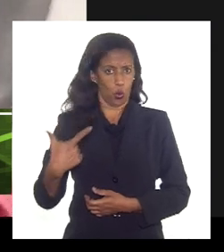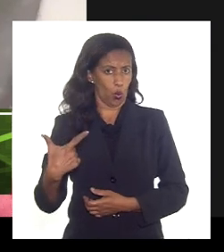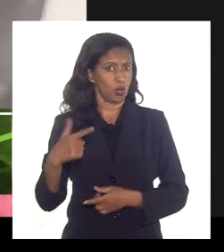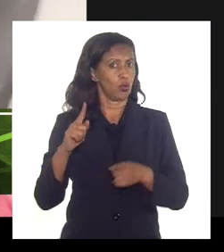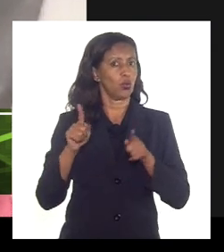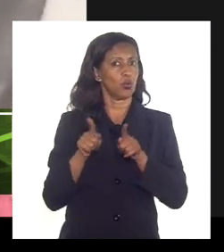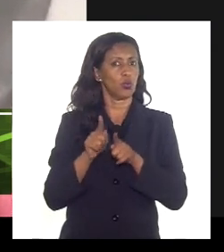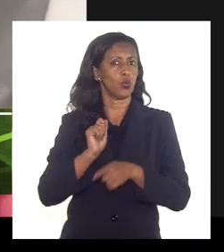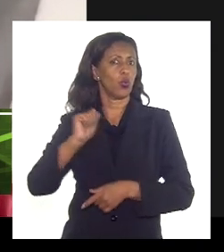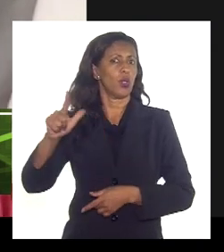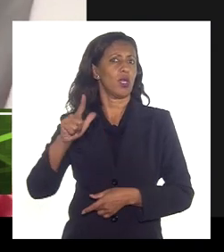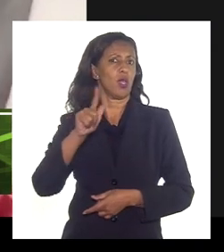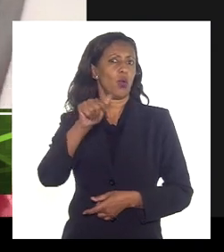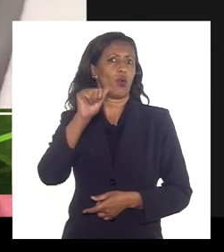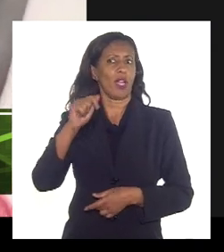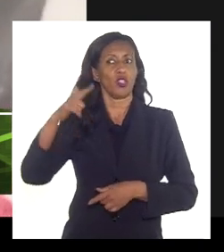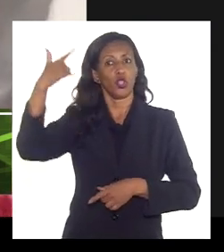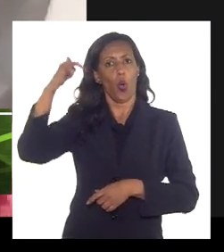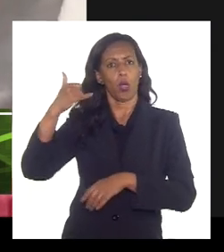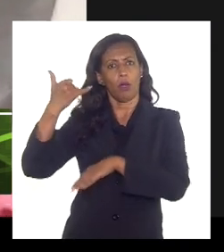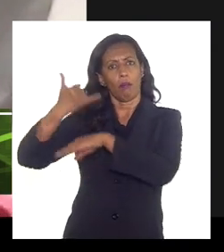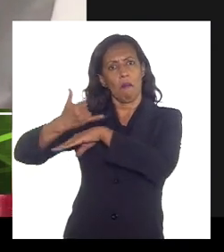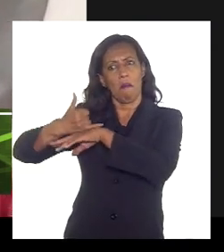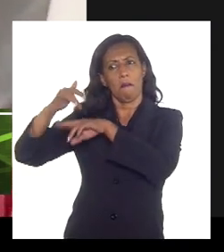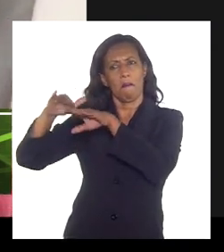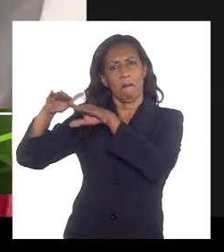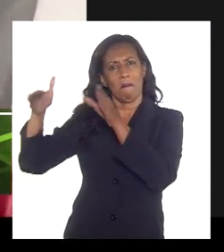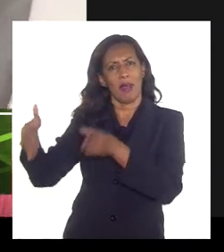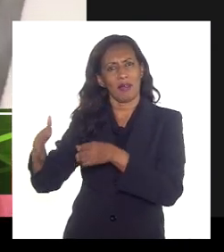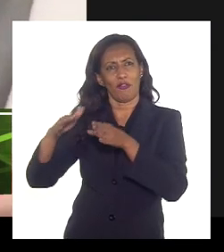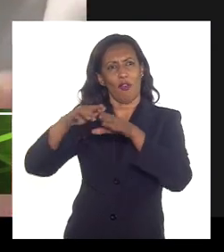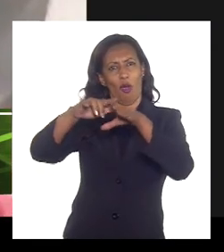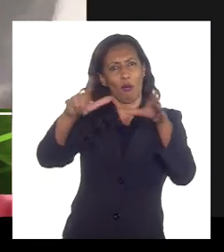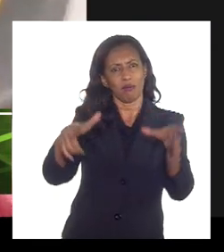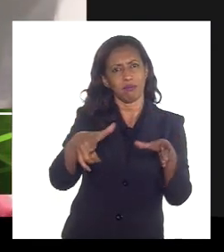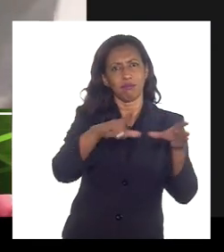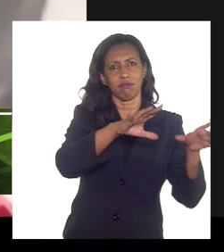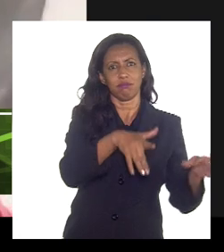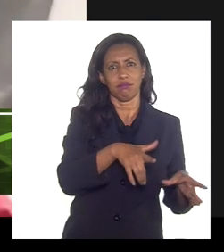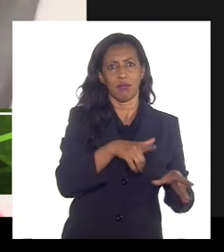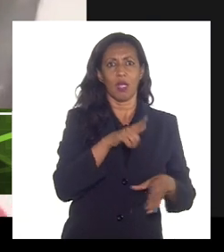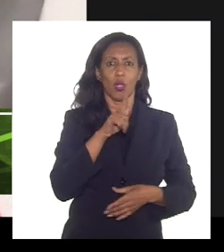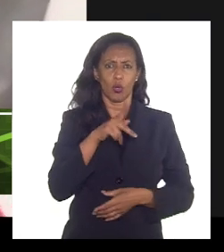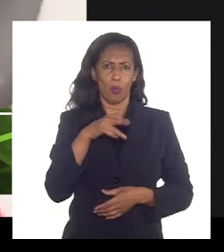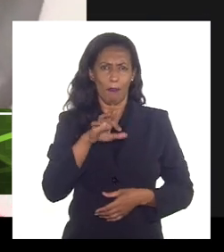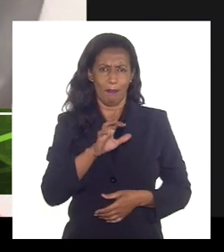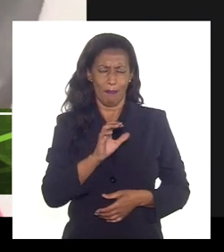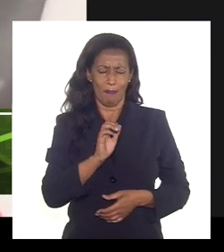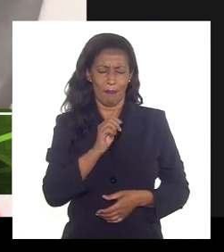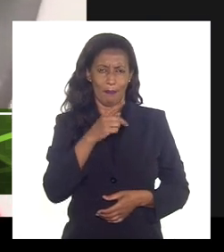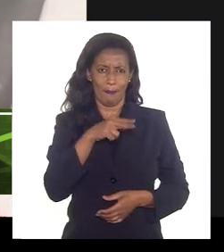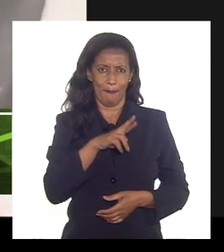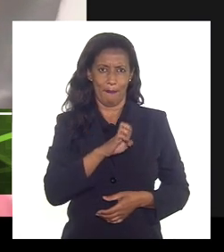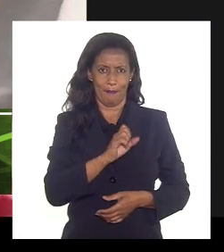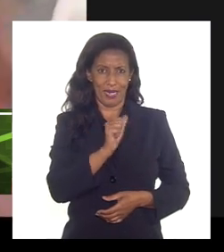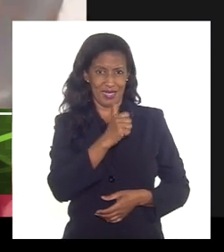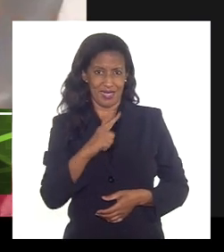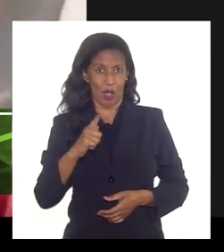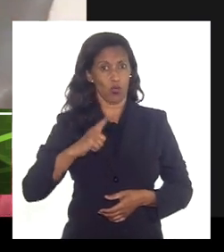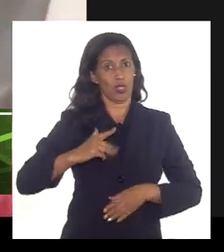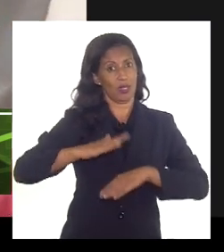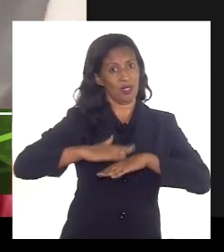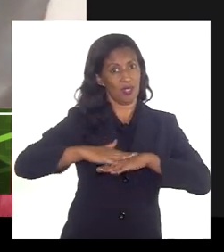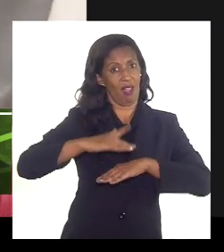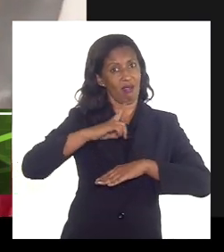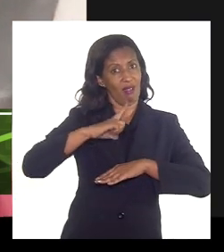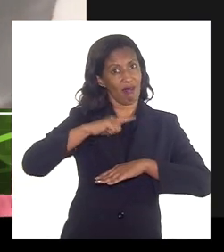de outras plataformas o gás natural do pré-sal ele já possui mais CO2 queria confirmar essa